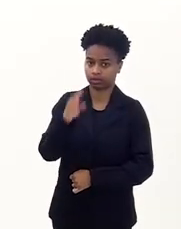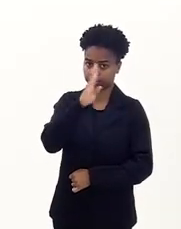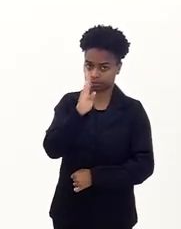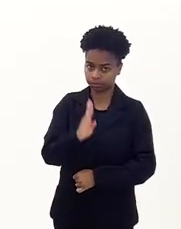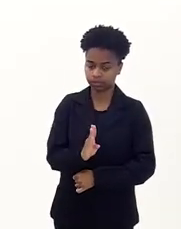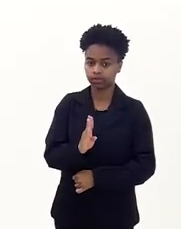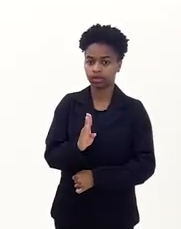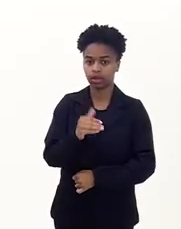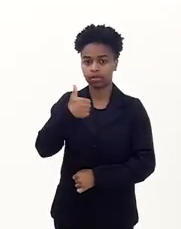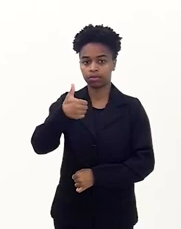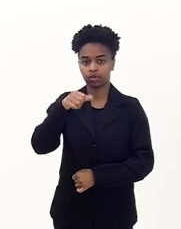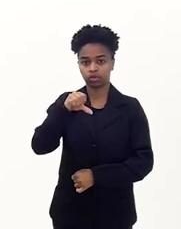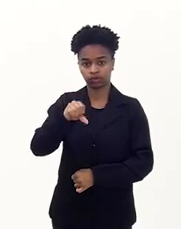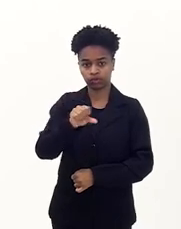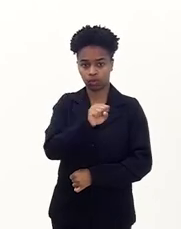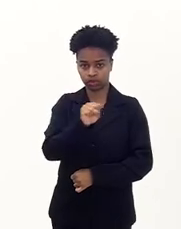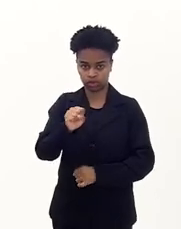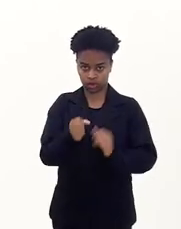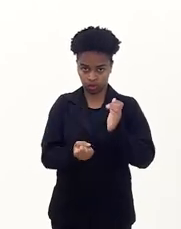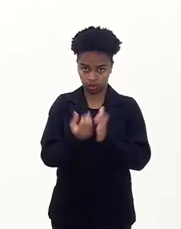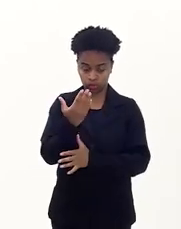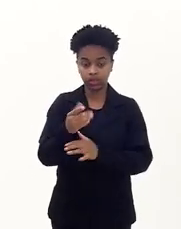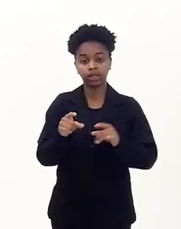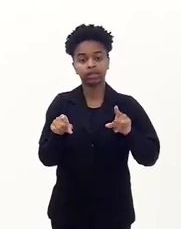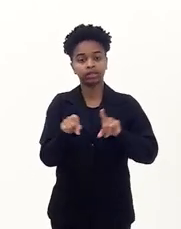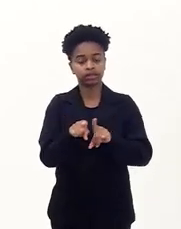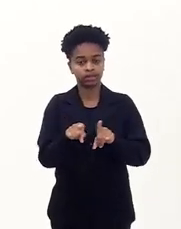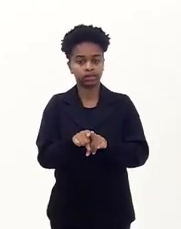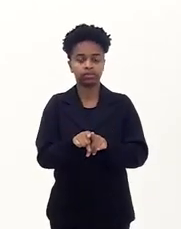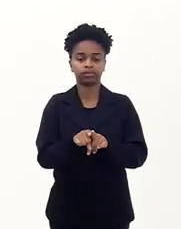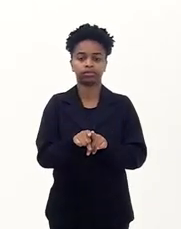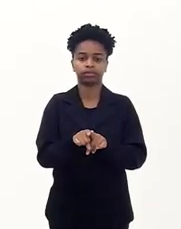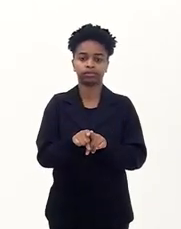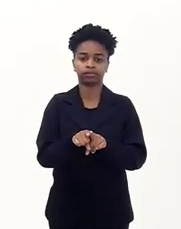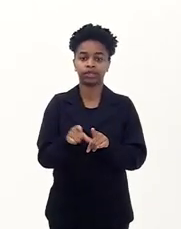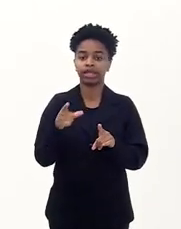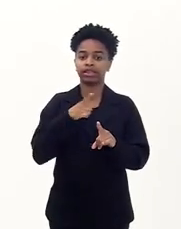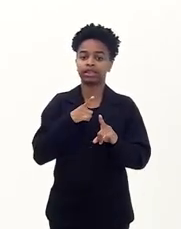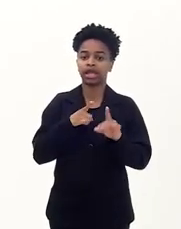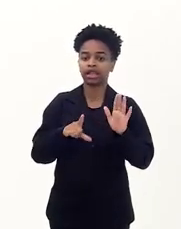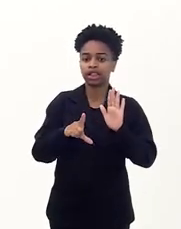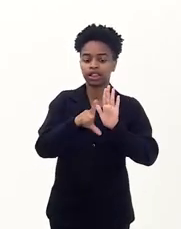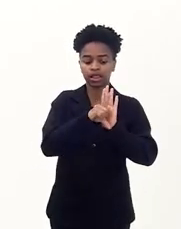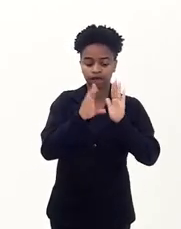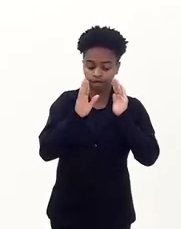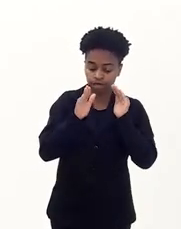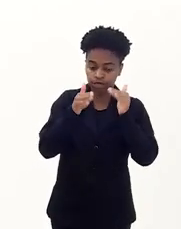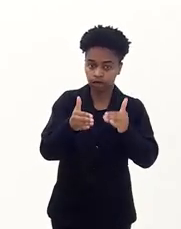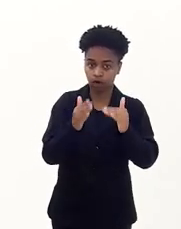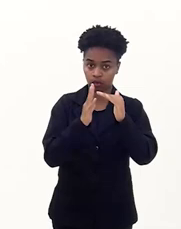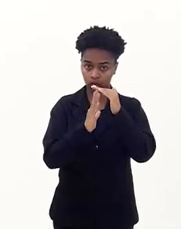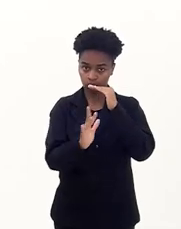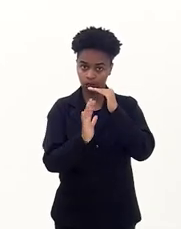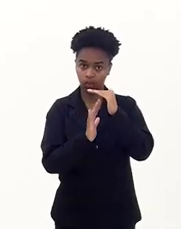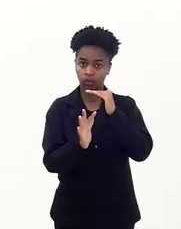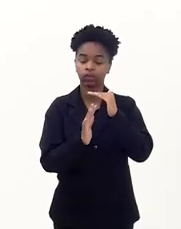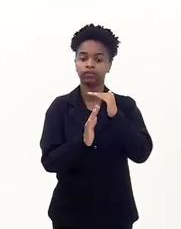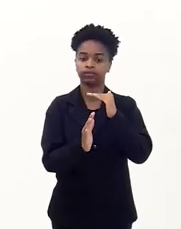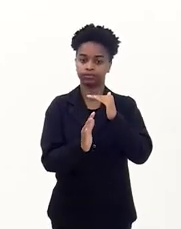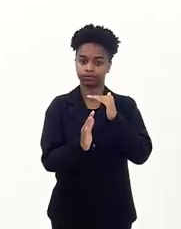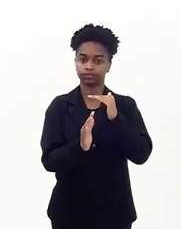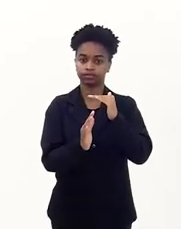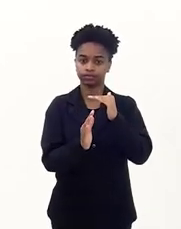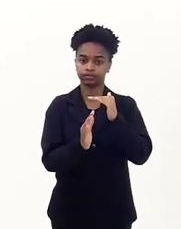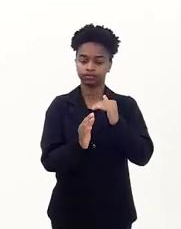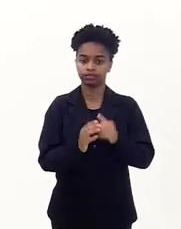do Brasil, de 1988. E temos a lei de imigração, a lei dos